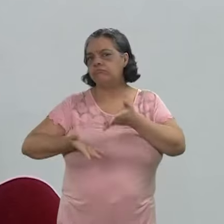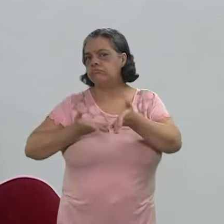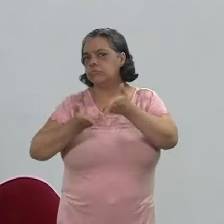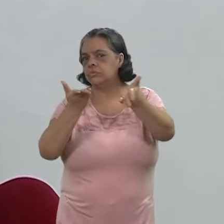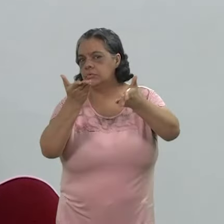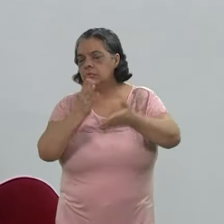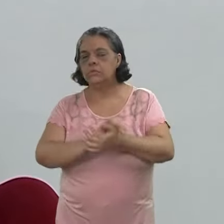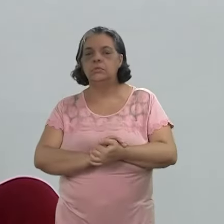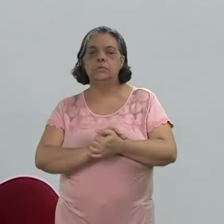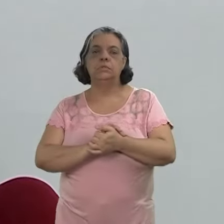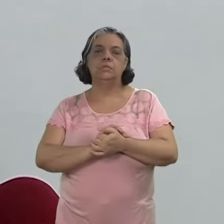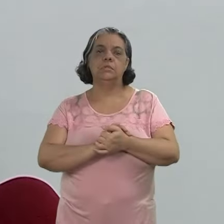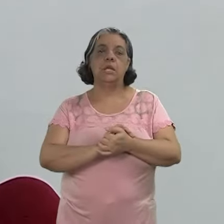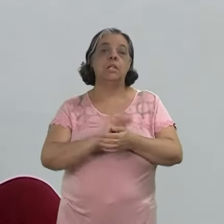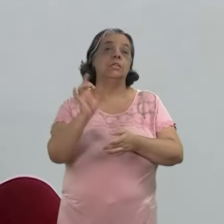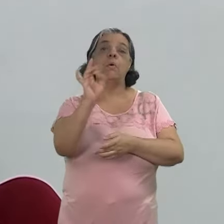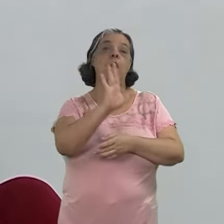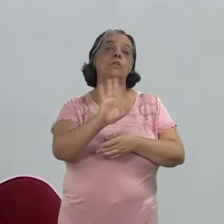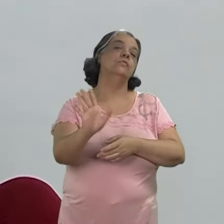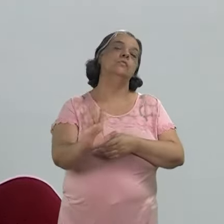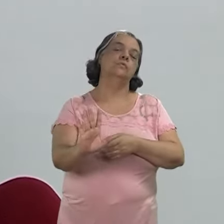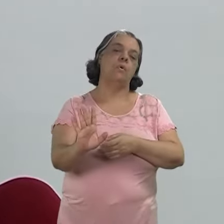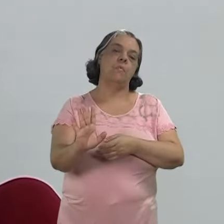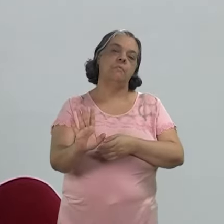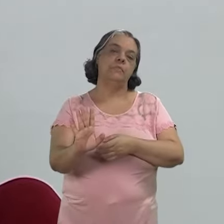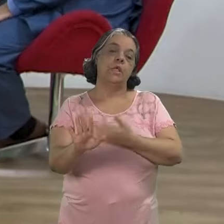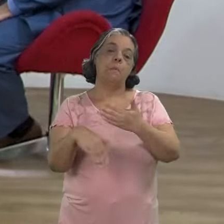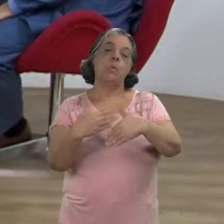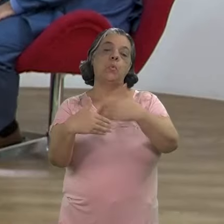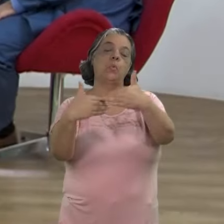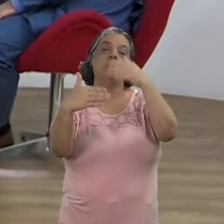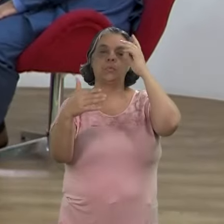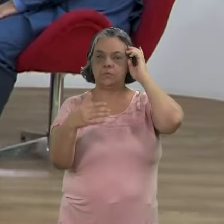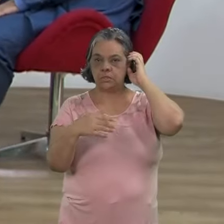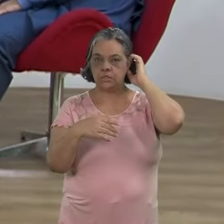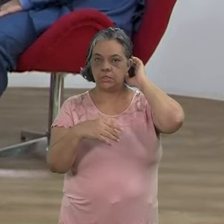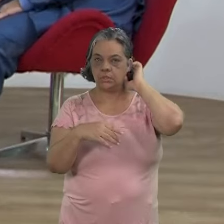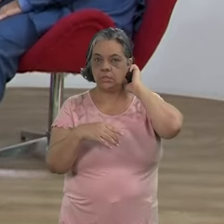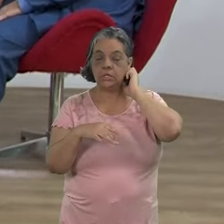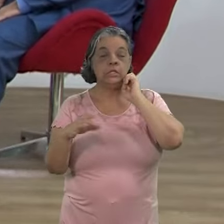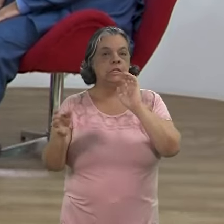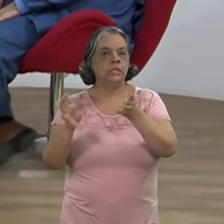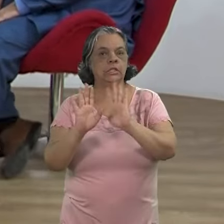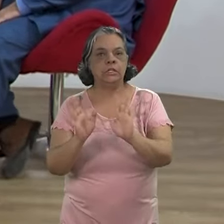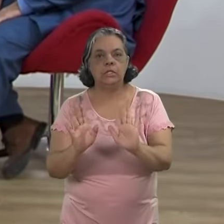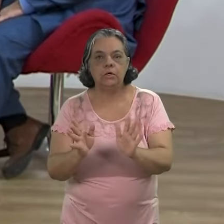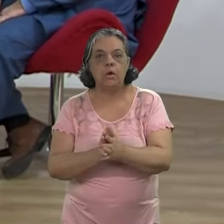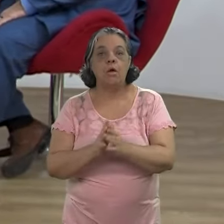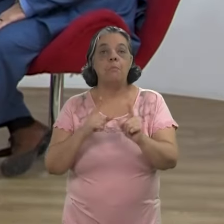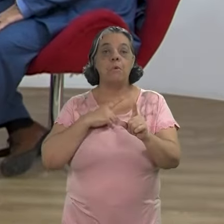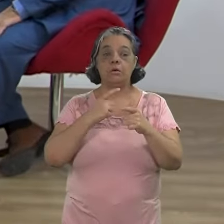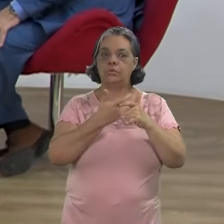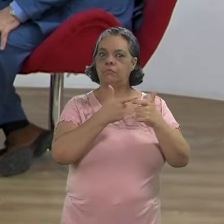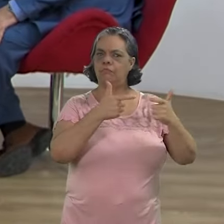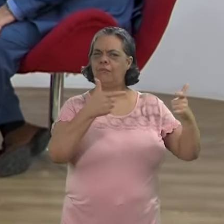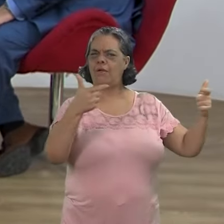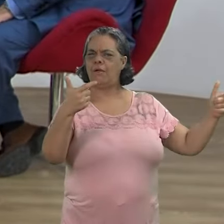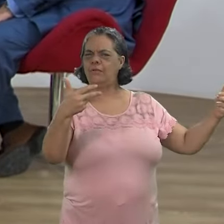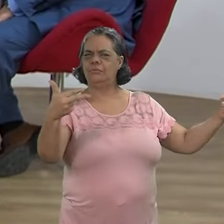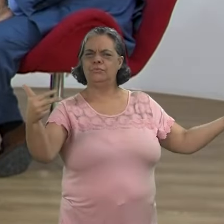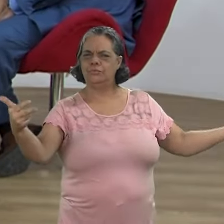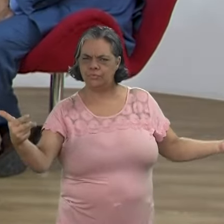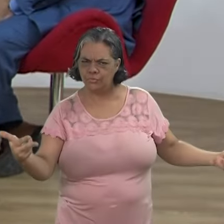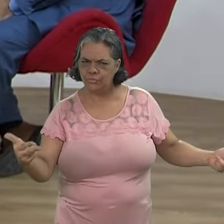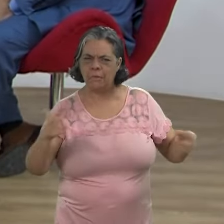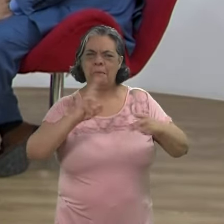retratadas ali. Mas não é só uma questão de produzir, produzir indefinidamente. Hoje em dia, a gente tem um volume imenso